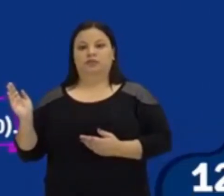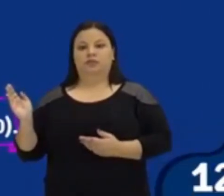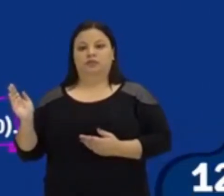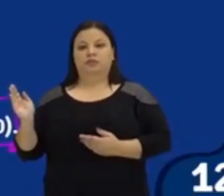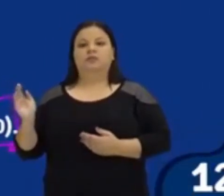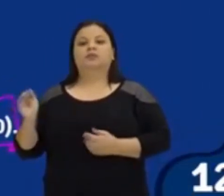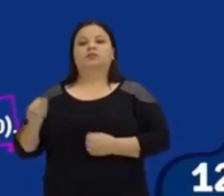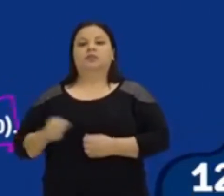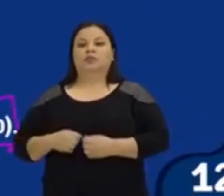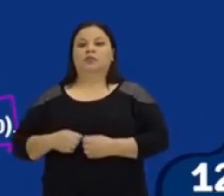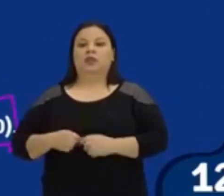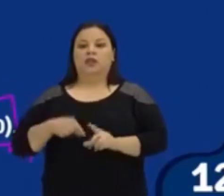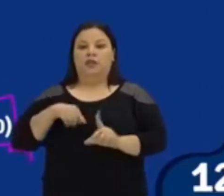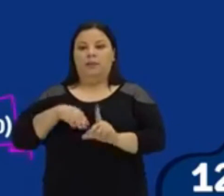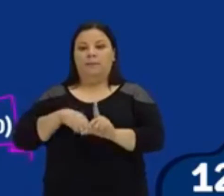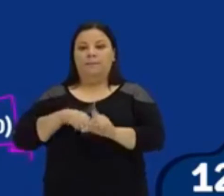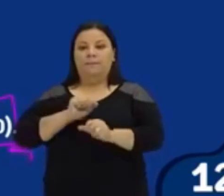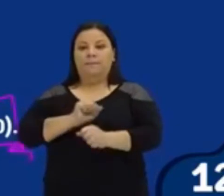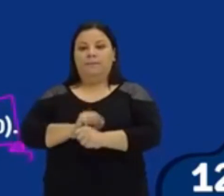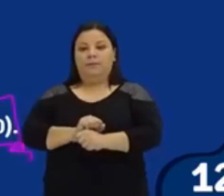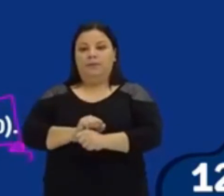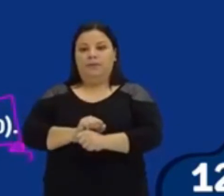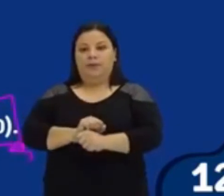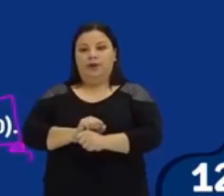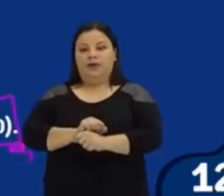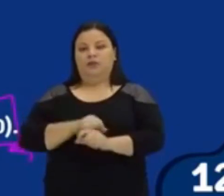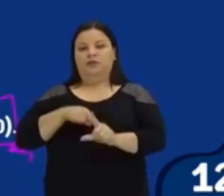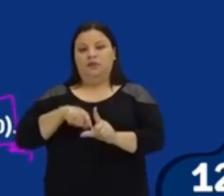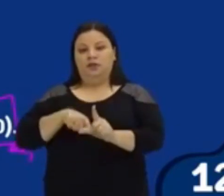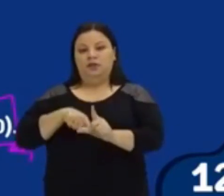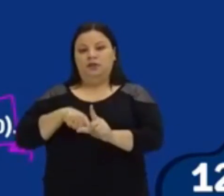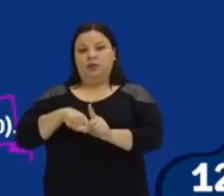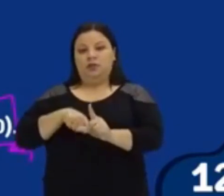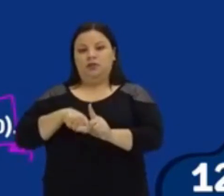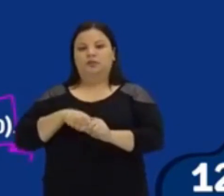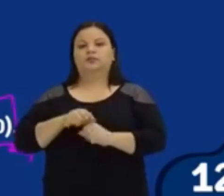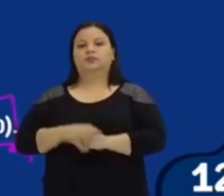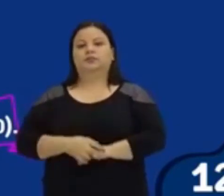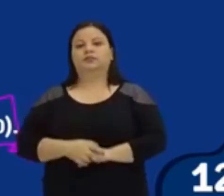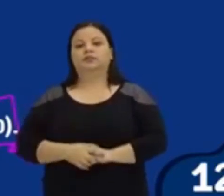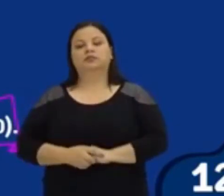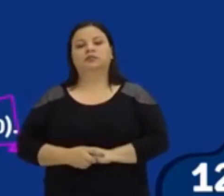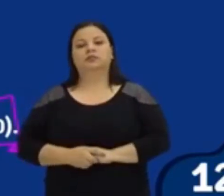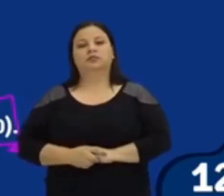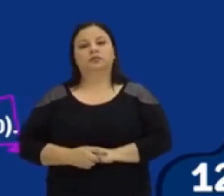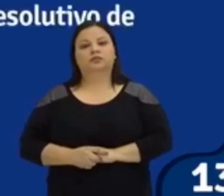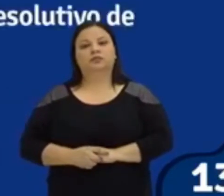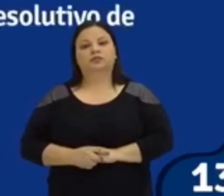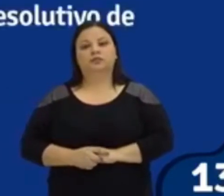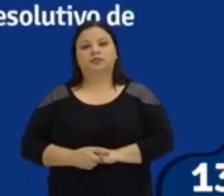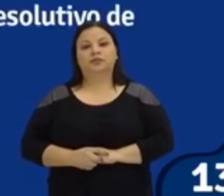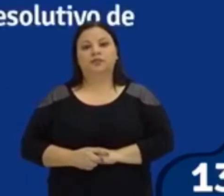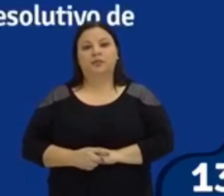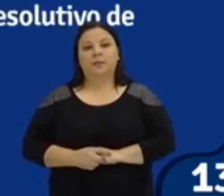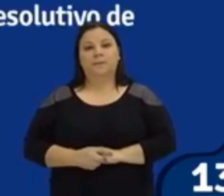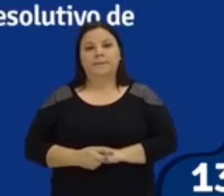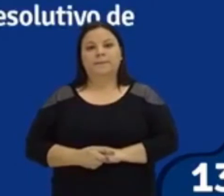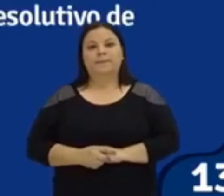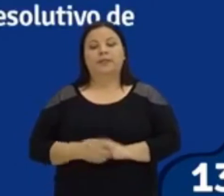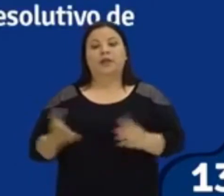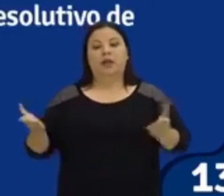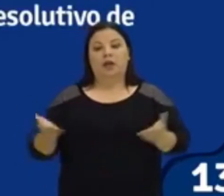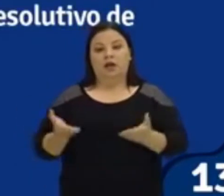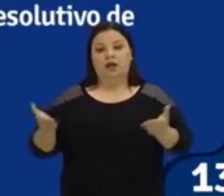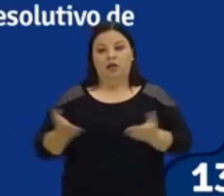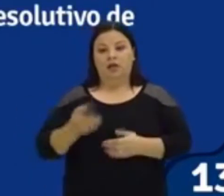sobe nem desce. Ela fica naquele ponto lá. Certo, Hugo? Correto. Ok? Então, bora logo para o zero da função.